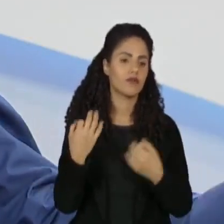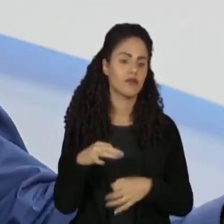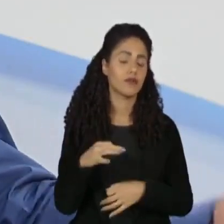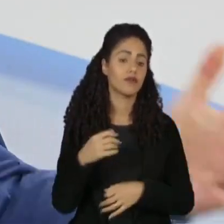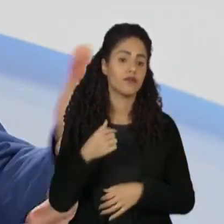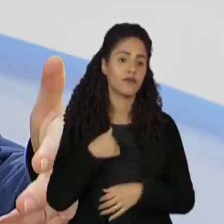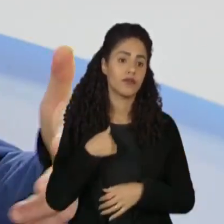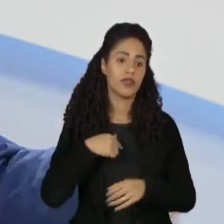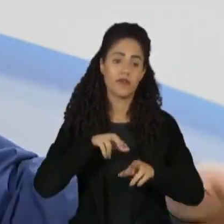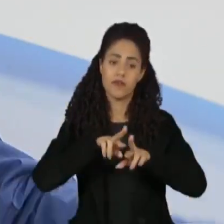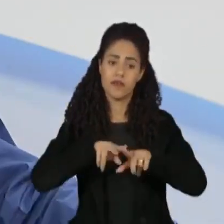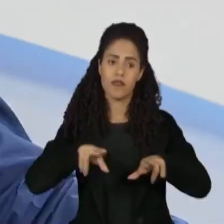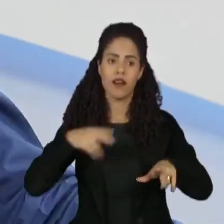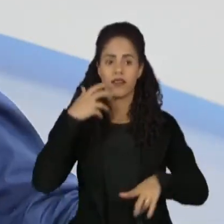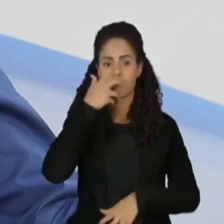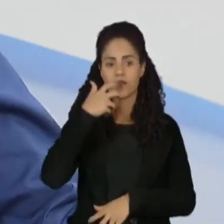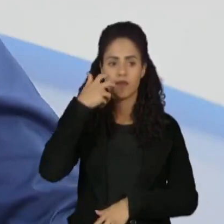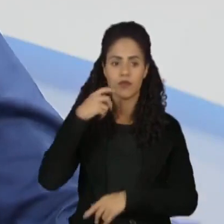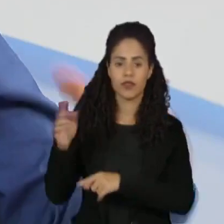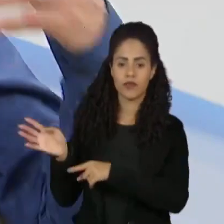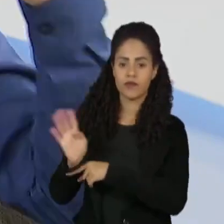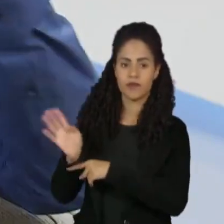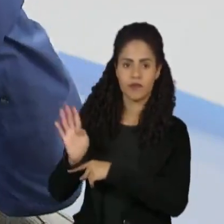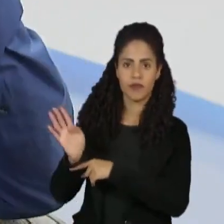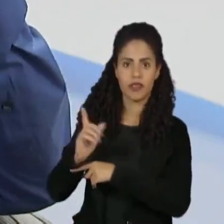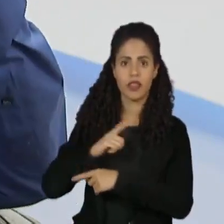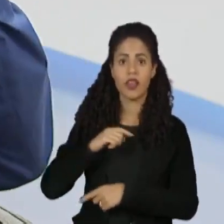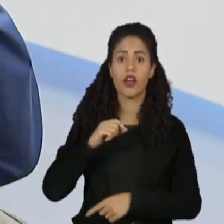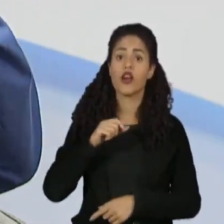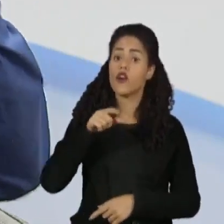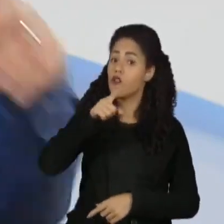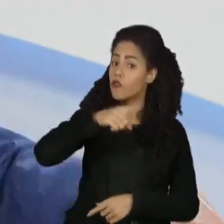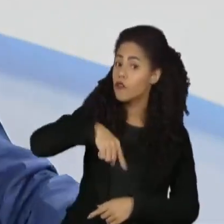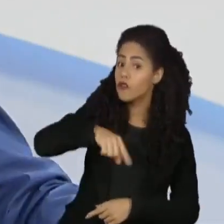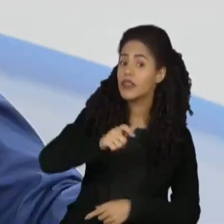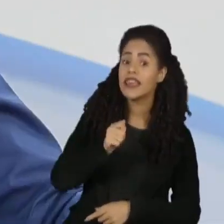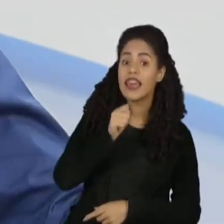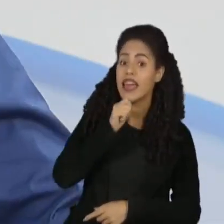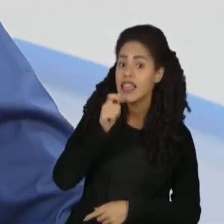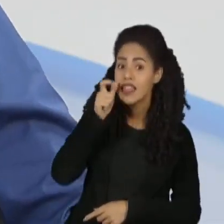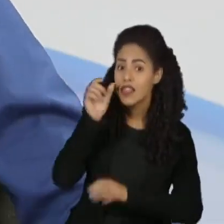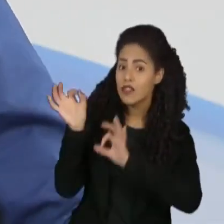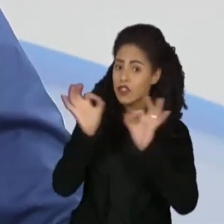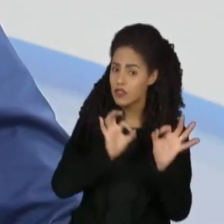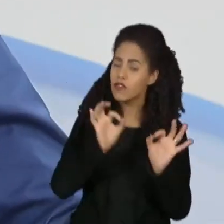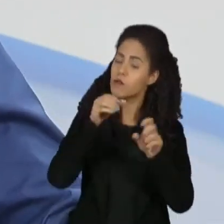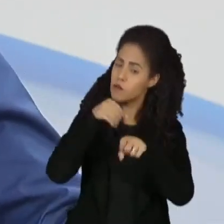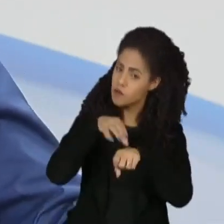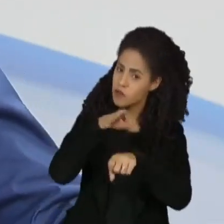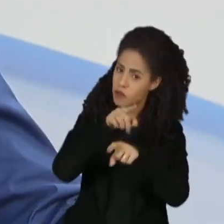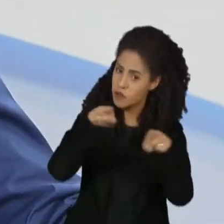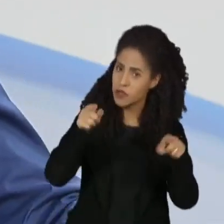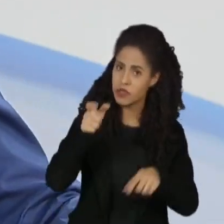muitas dessas músicas estão no filme, quem não viu o filme, recomendo fortemente,